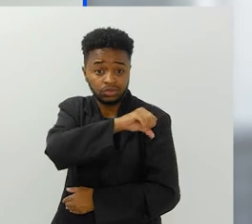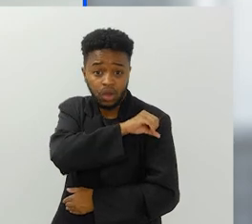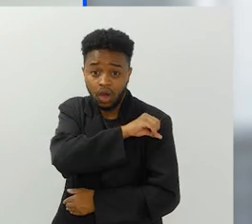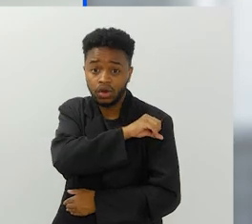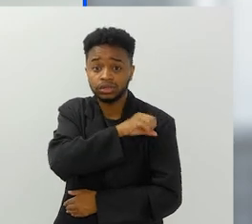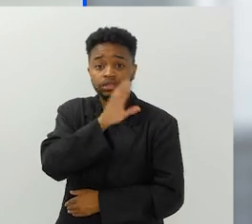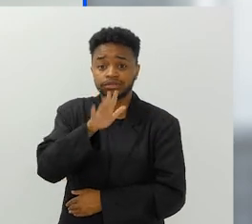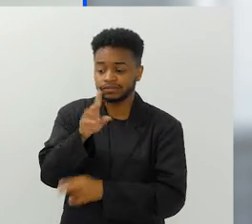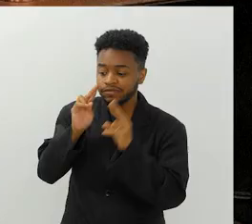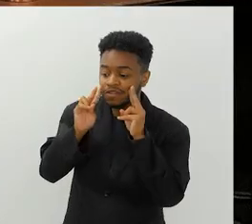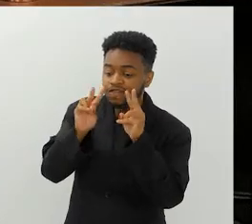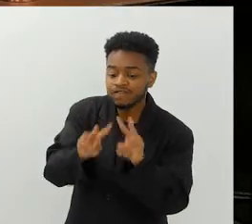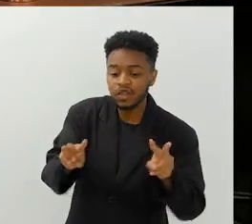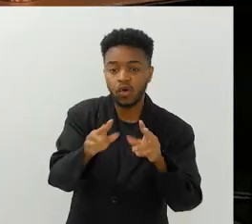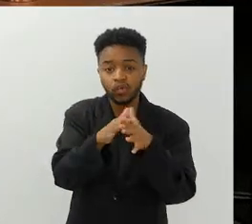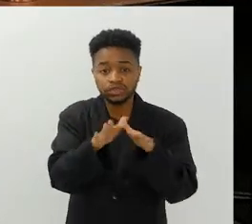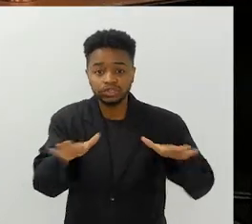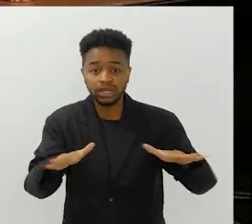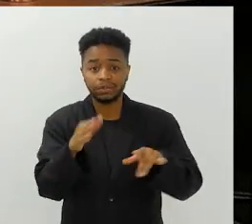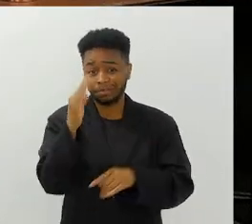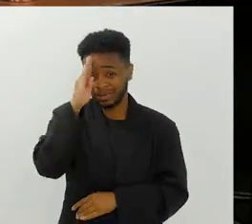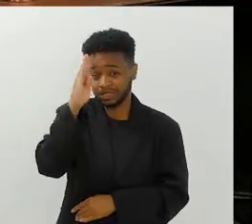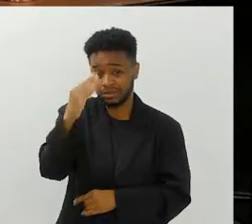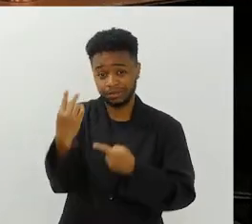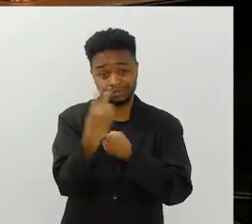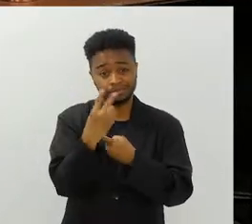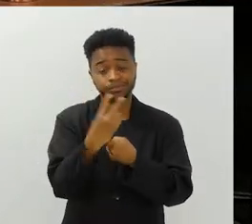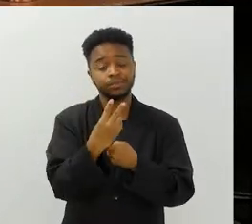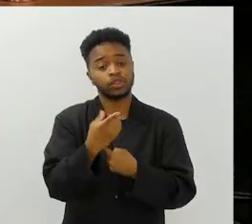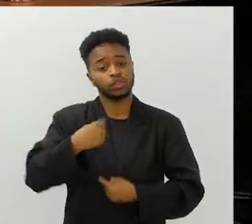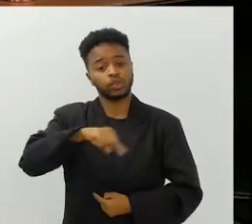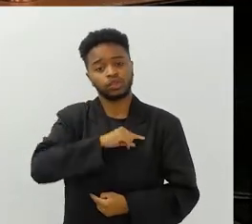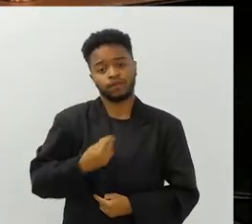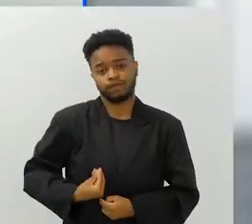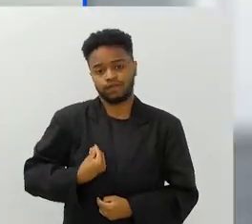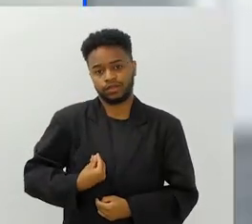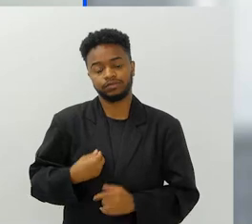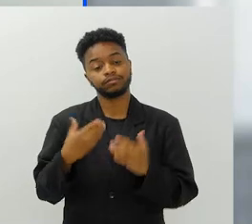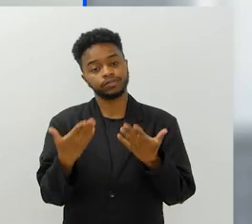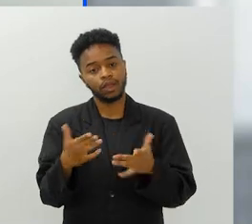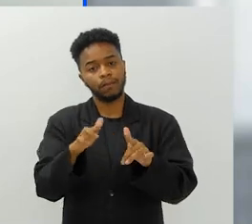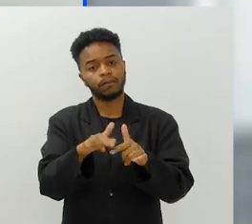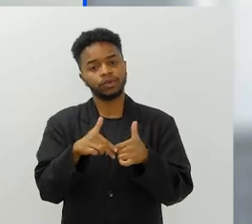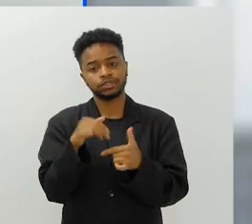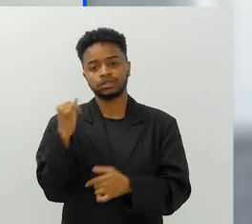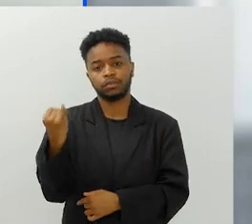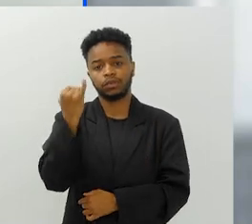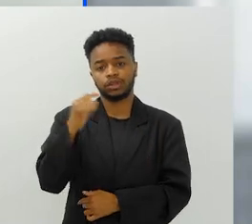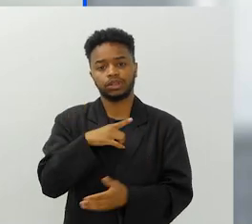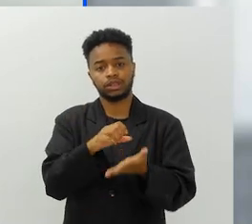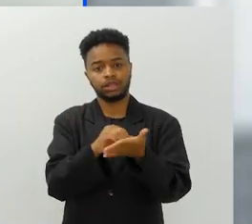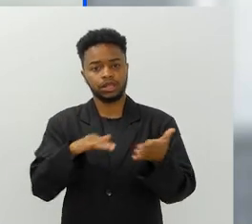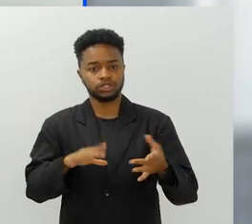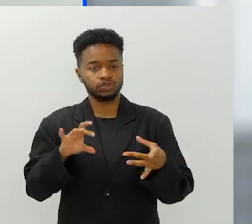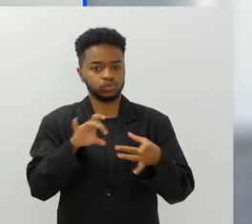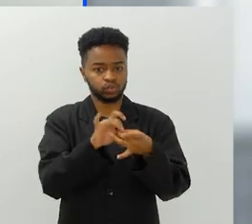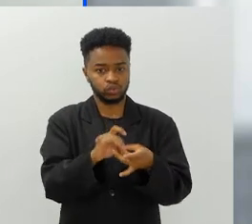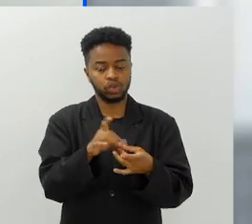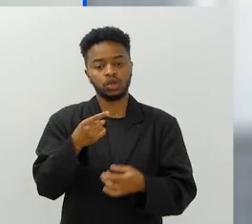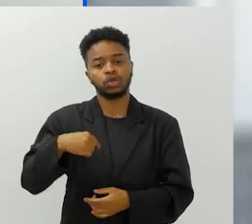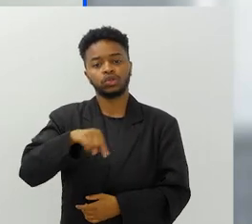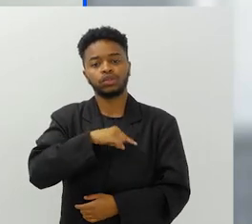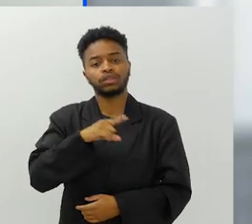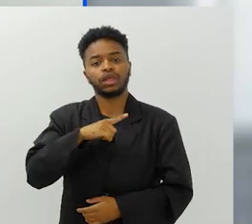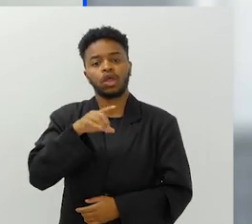olharem para o oceano como uma energia vital para a nossa sobrevivência no planeta. E é isso que a gente faz questão de ter nas nossas atividades.